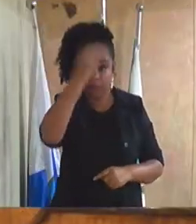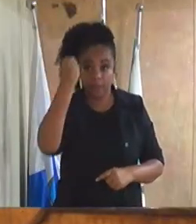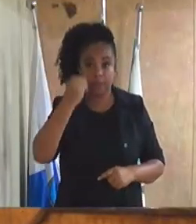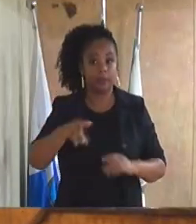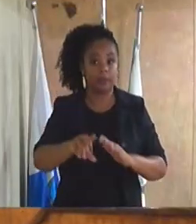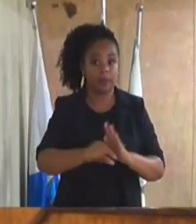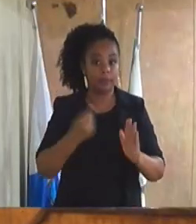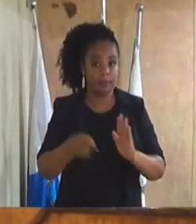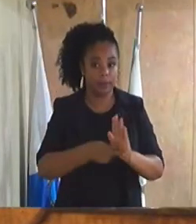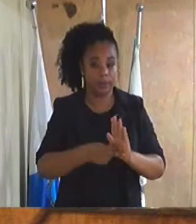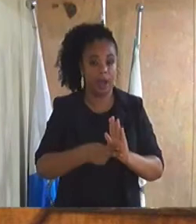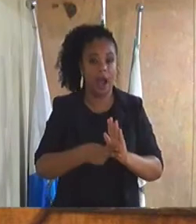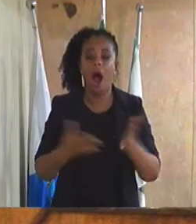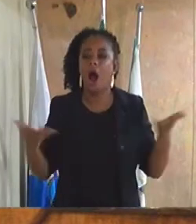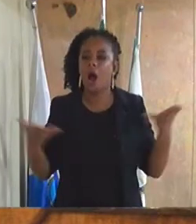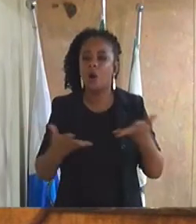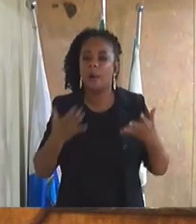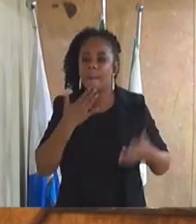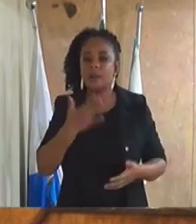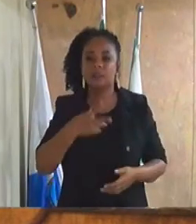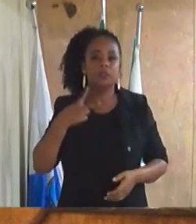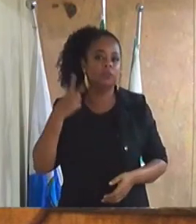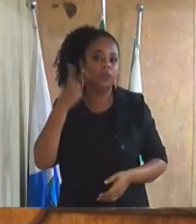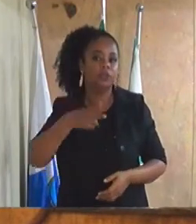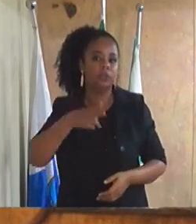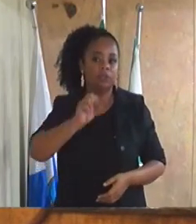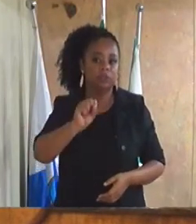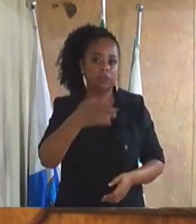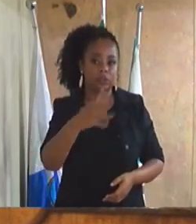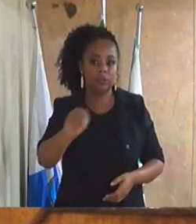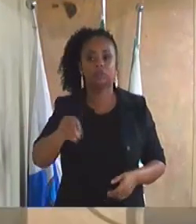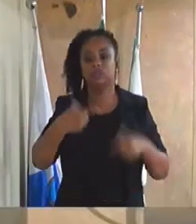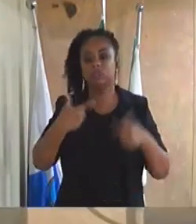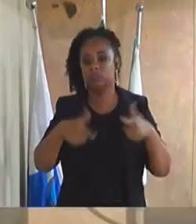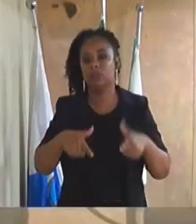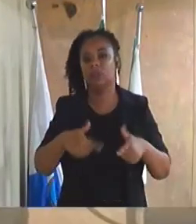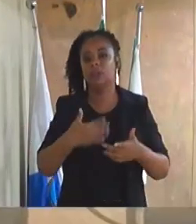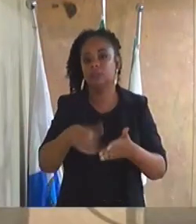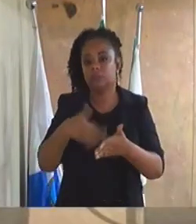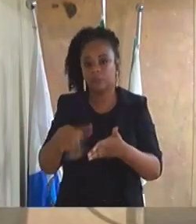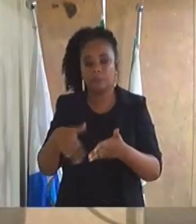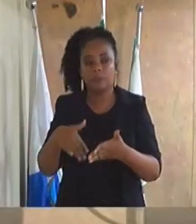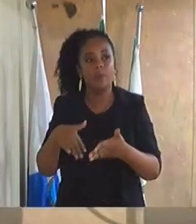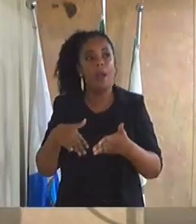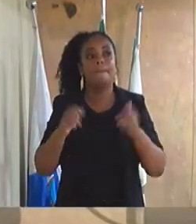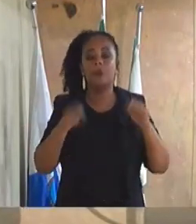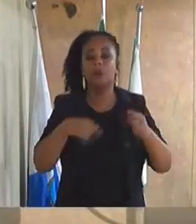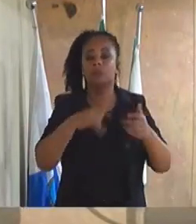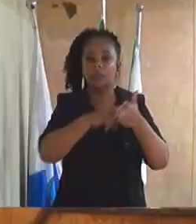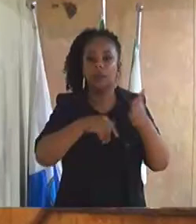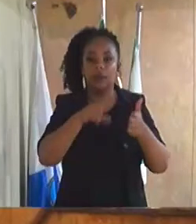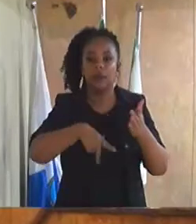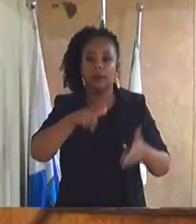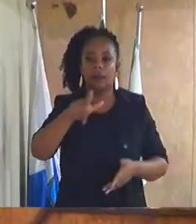nesse momento peço o vereador Serginho Corrêa secretário do trabalho da noite de hoje que faça a leitura da LDO